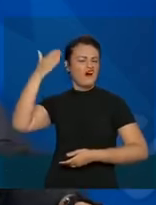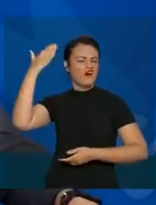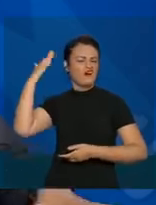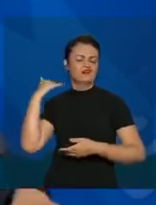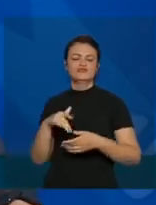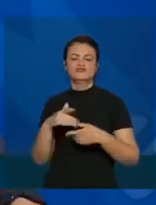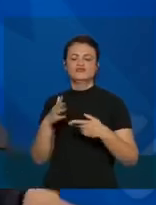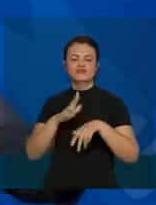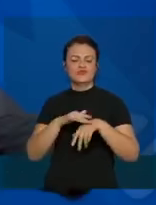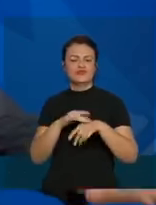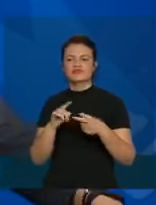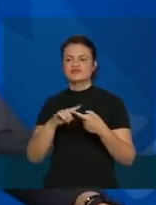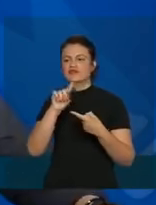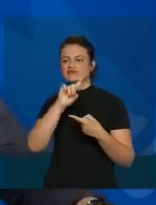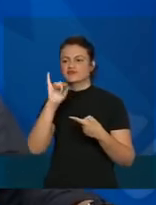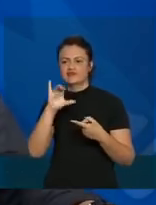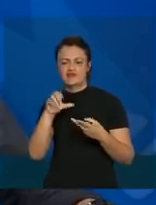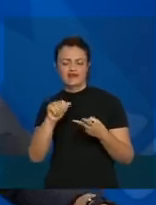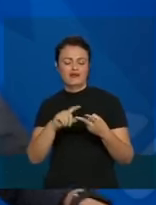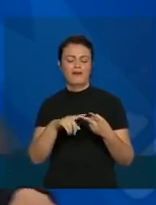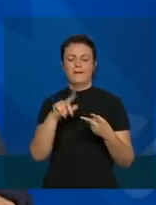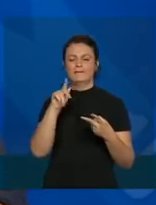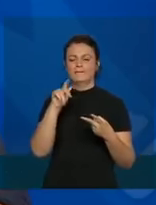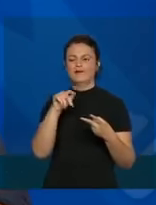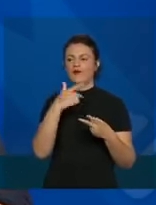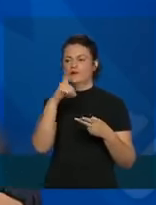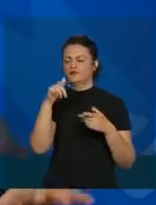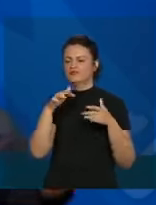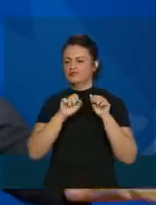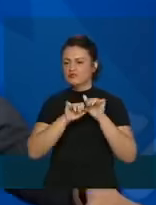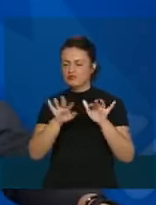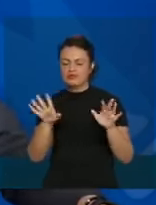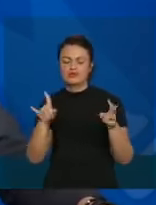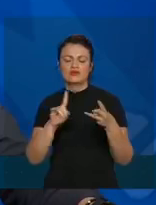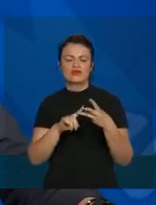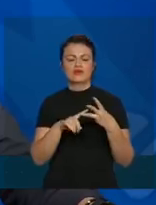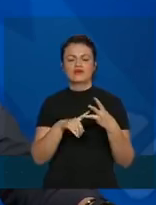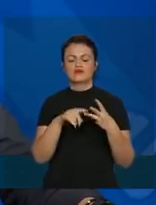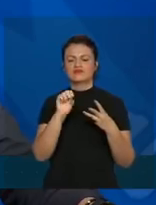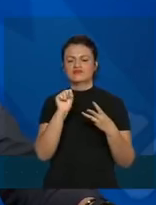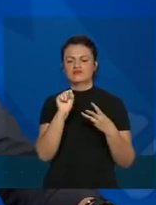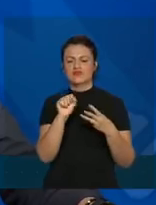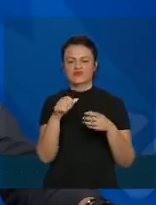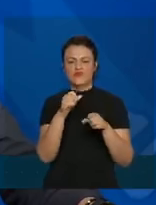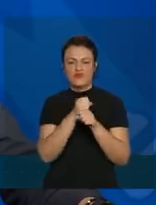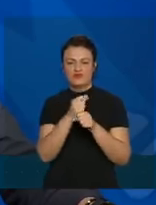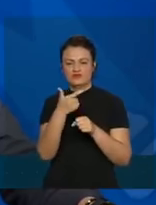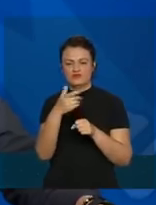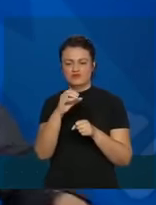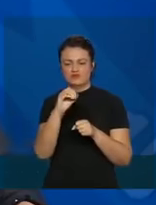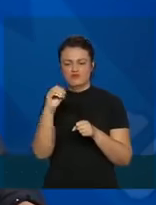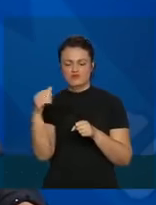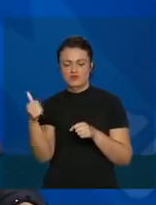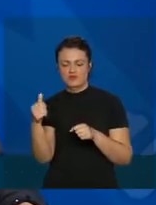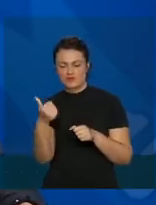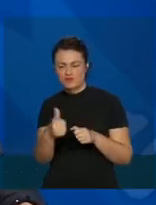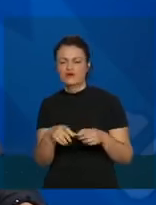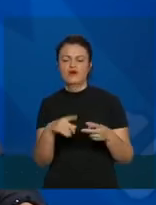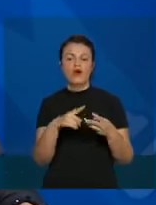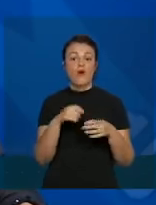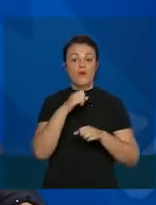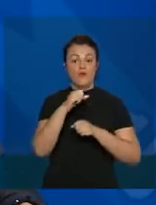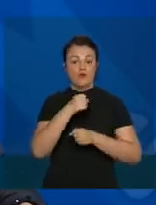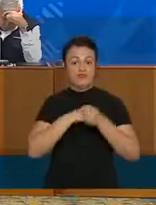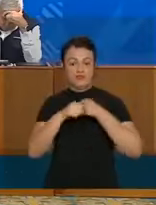Zika, é legado da resposta à pandemia, é legado da resposta à Sars de 2001. Brumadinho. Brumadinho, no ano